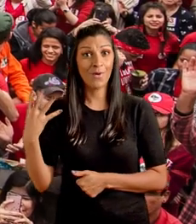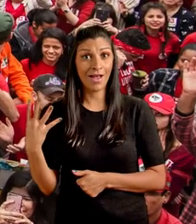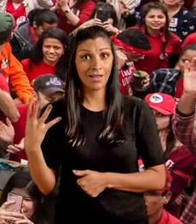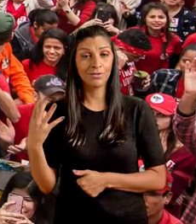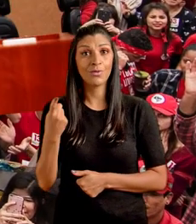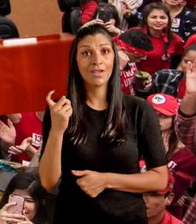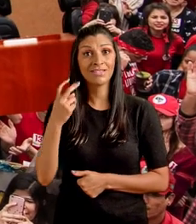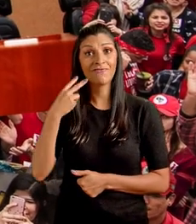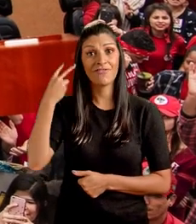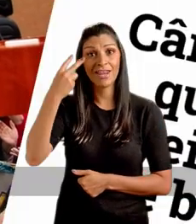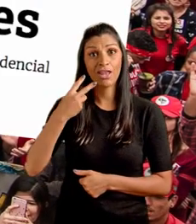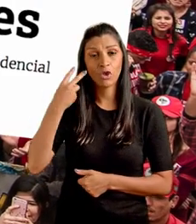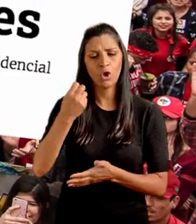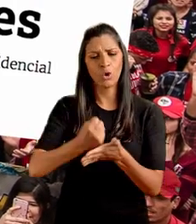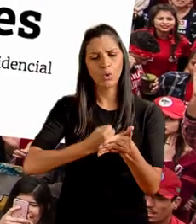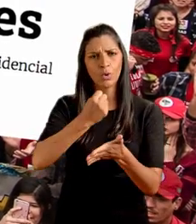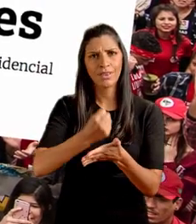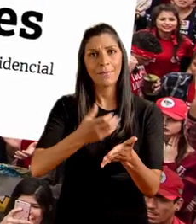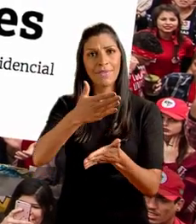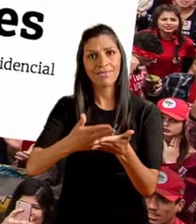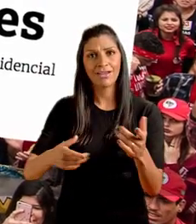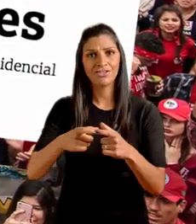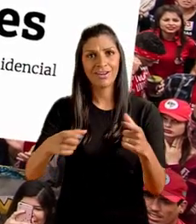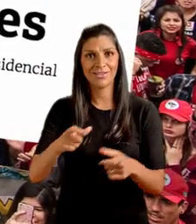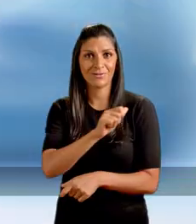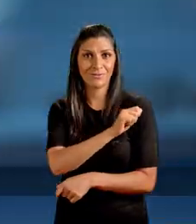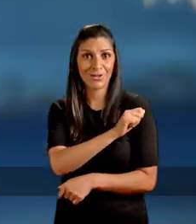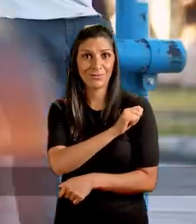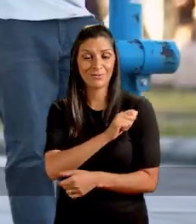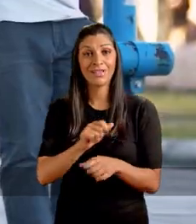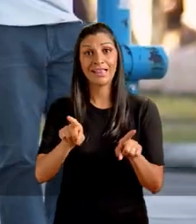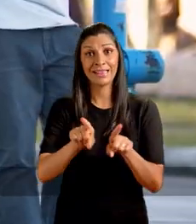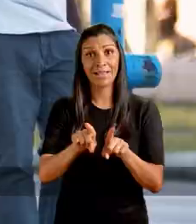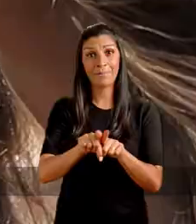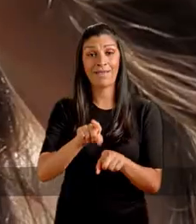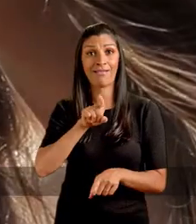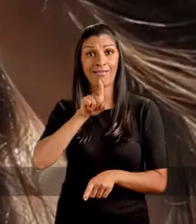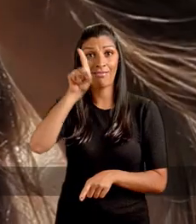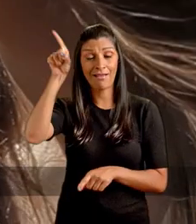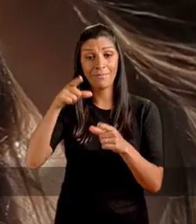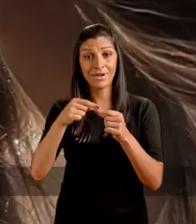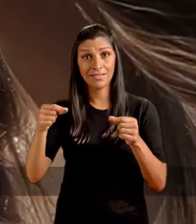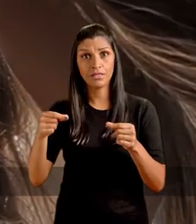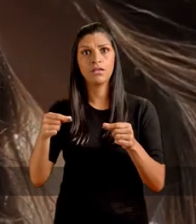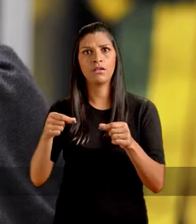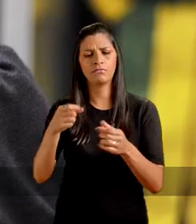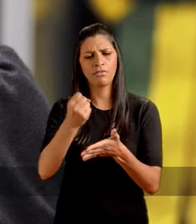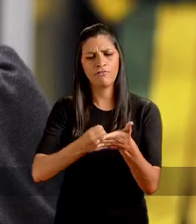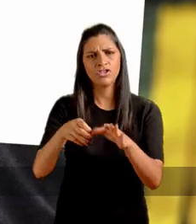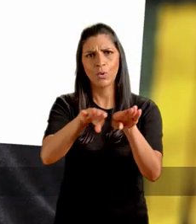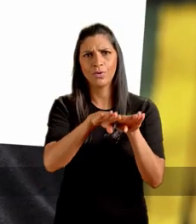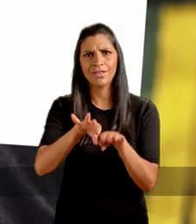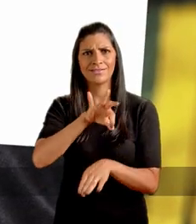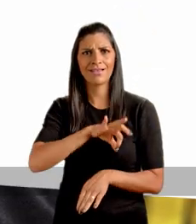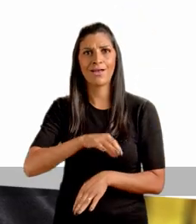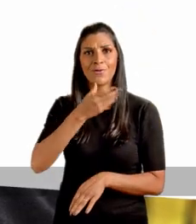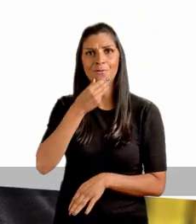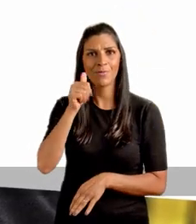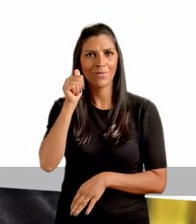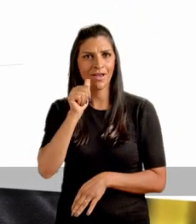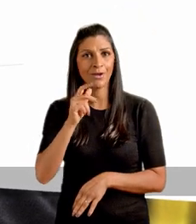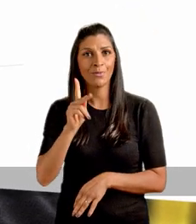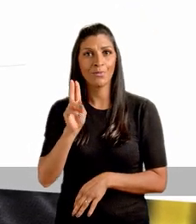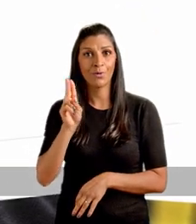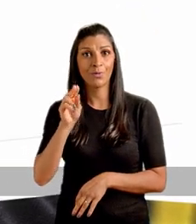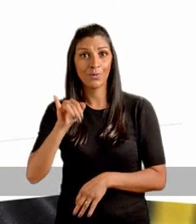2004, quando fui vereadora e lutei pela meia-entrada para estudantes. Em Brasília, defendi a igualdade salarial entre homens e